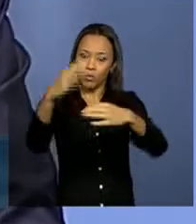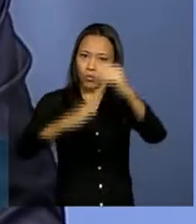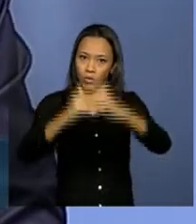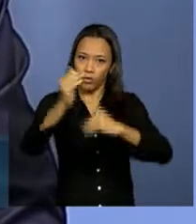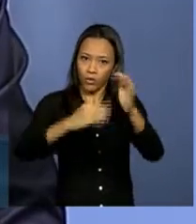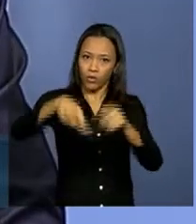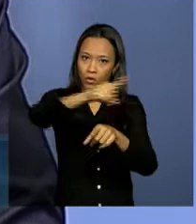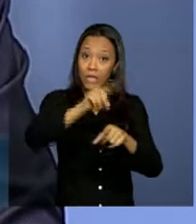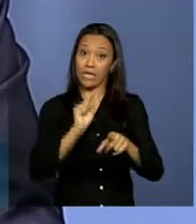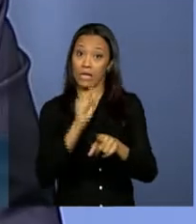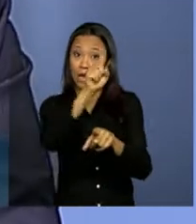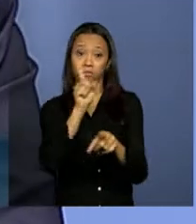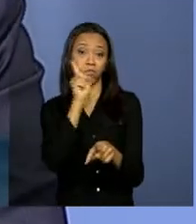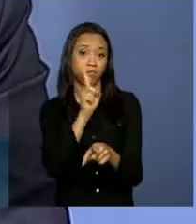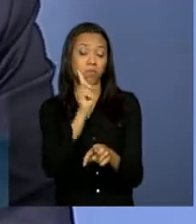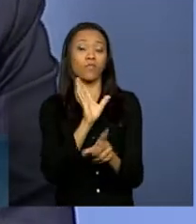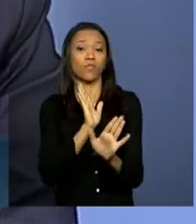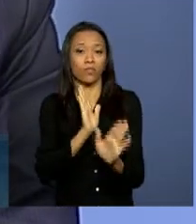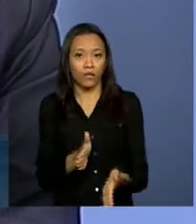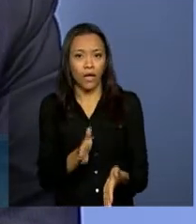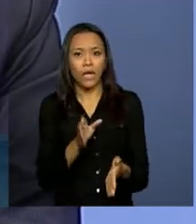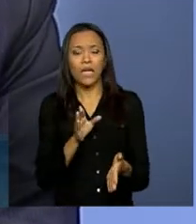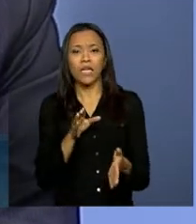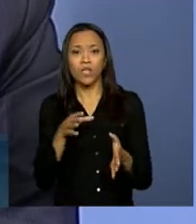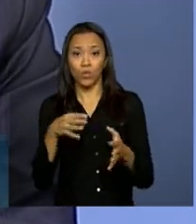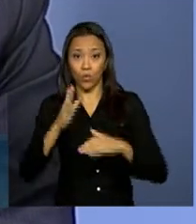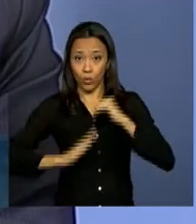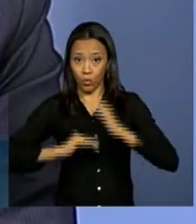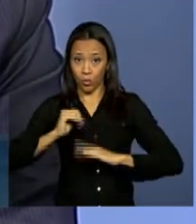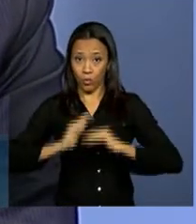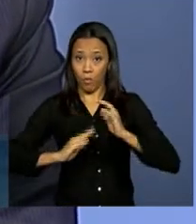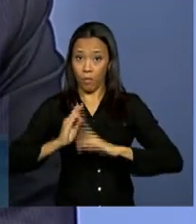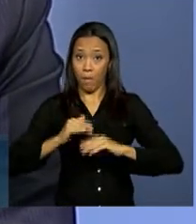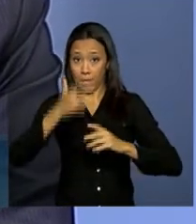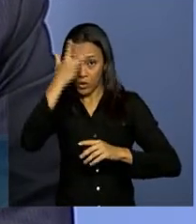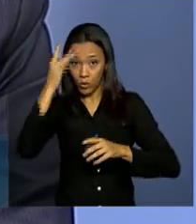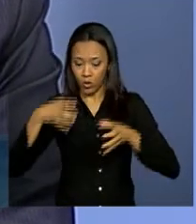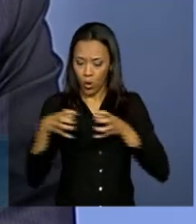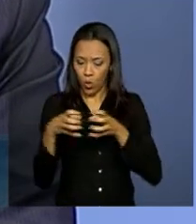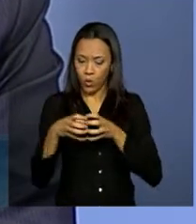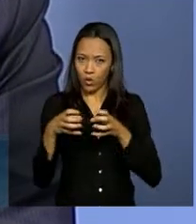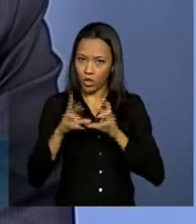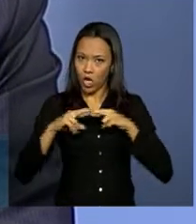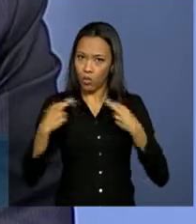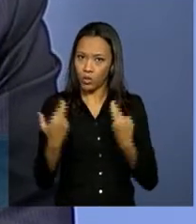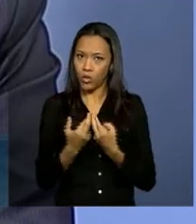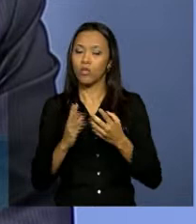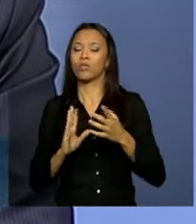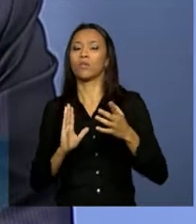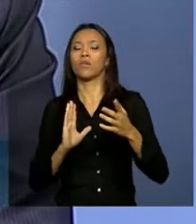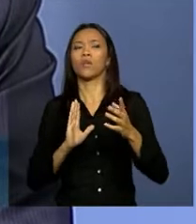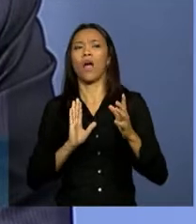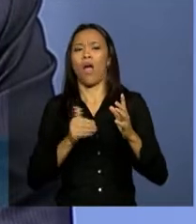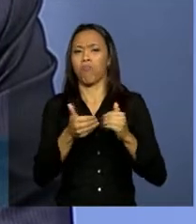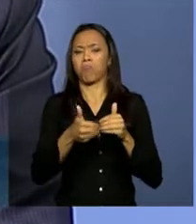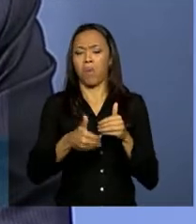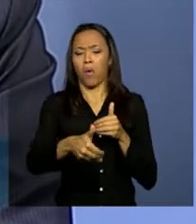DOC nos Estados Unidos e essas equipes estarão reunidas agora, já no final desse...